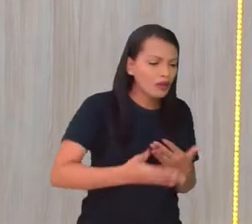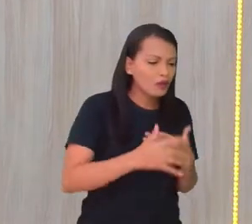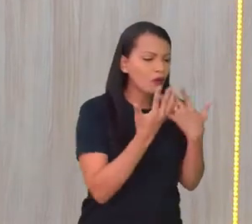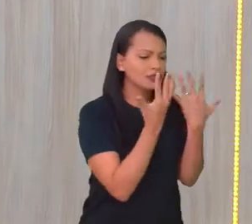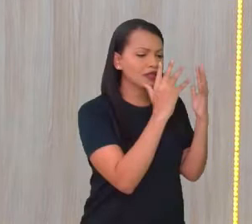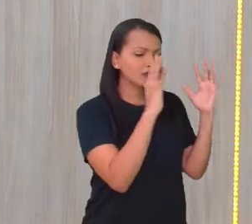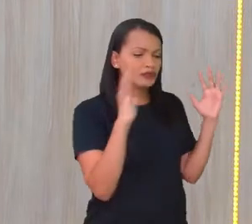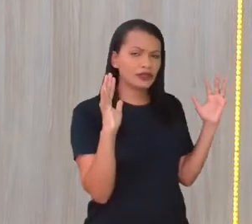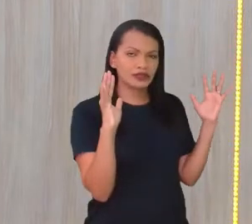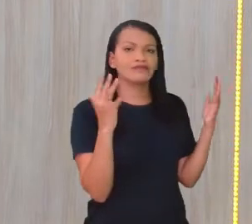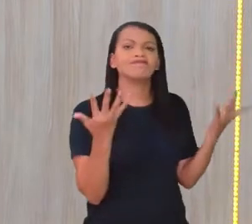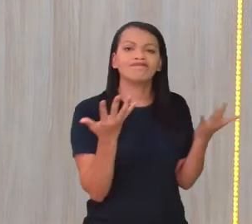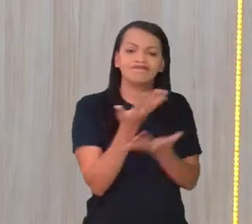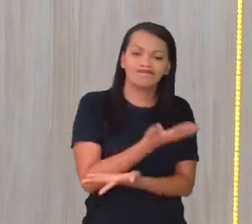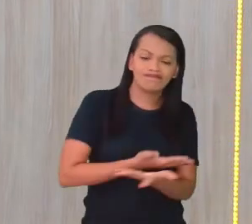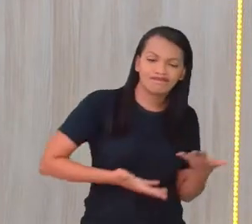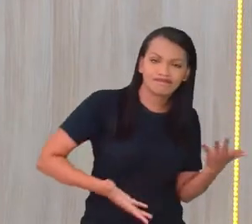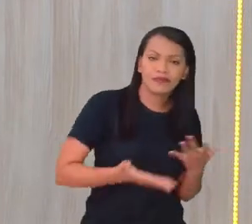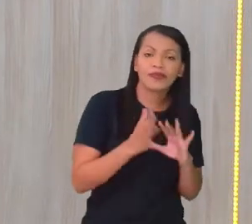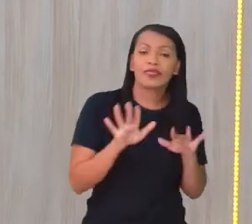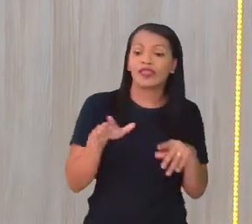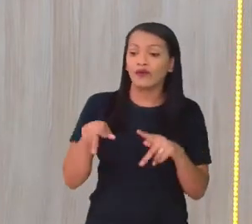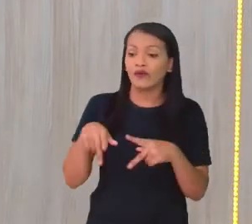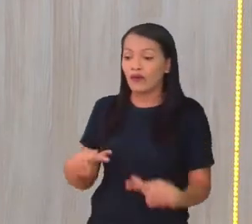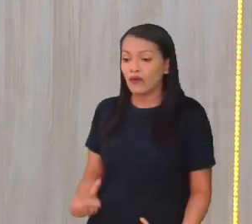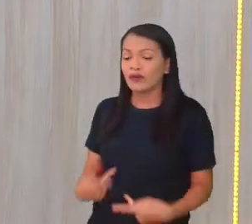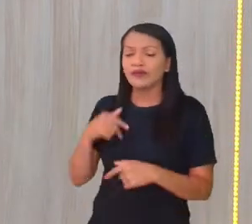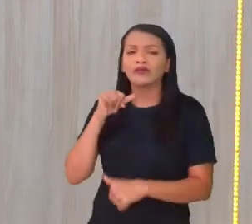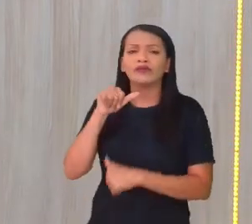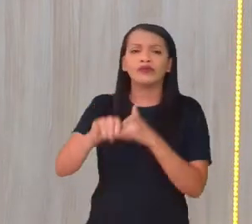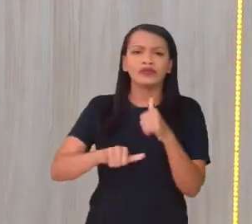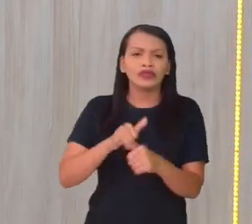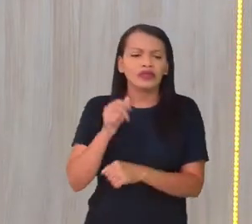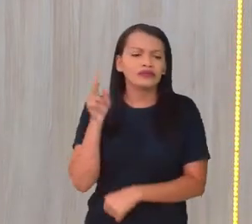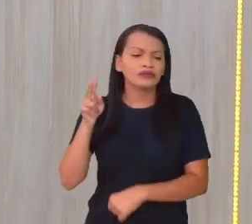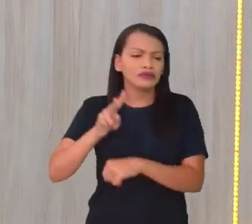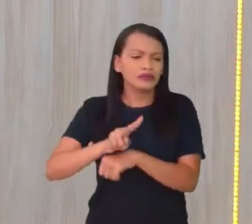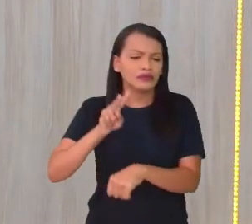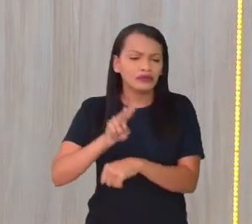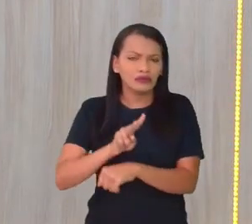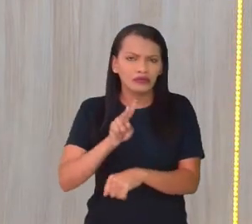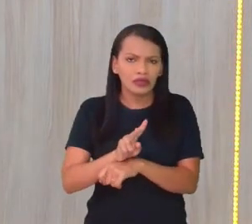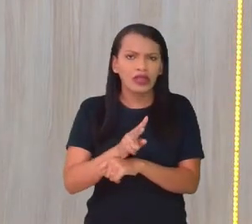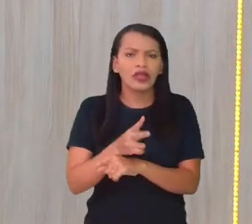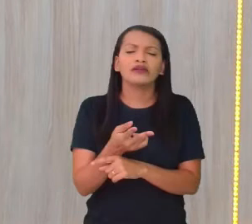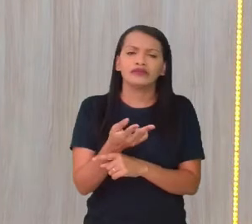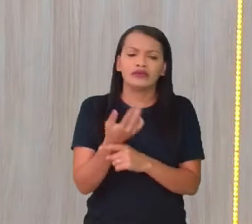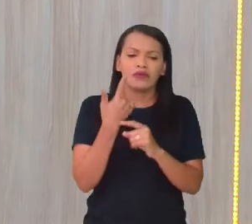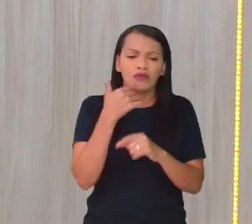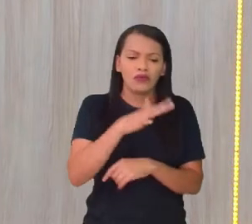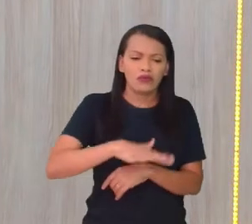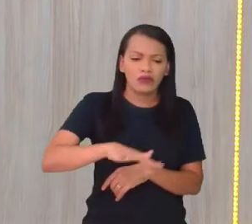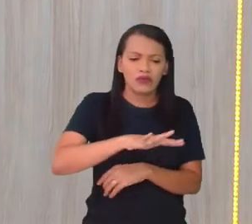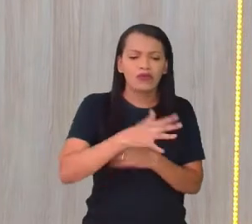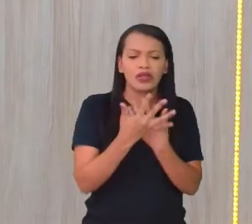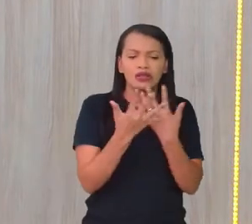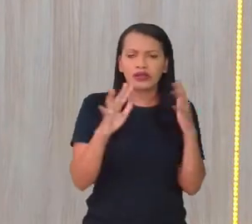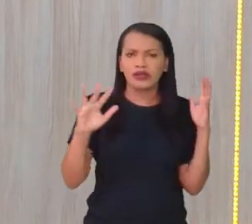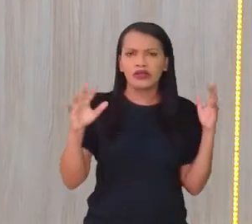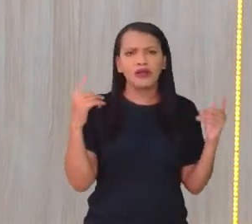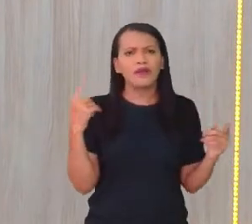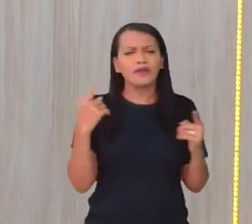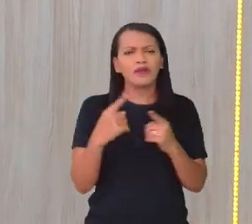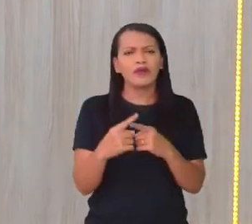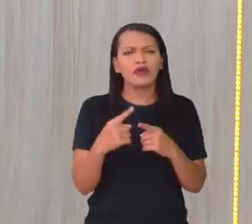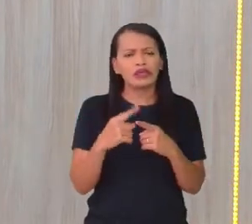questão do ser humano transformando esses ambientes naturais. Aí por quê, professor?